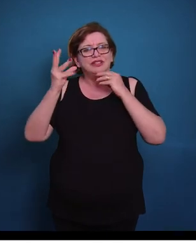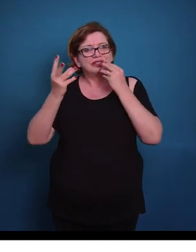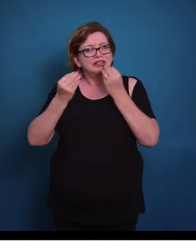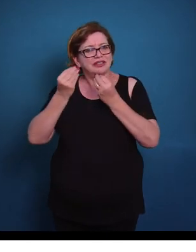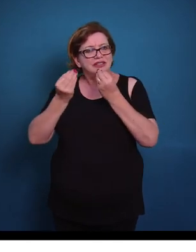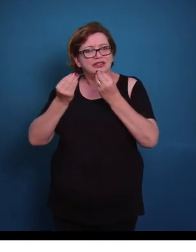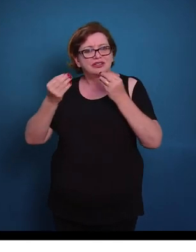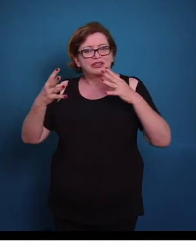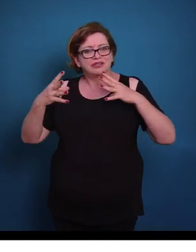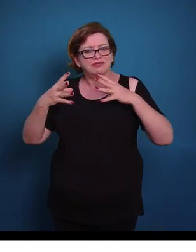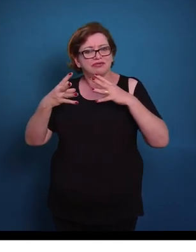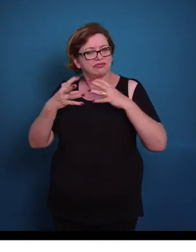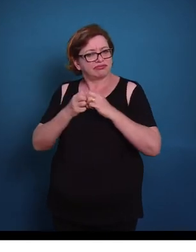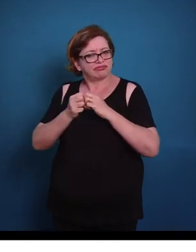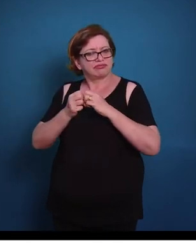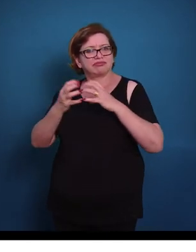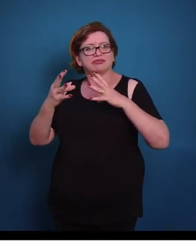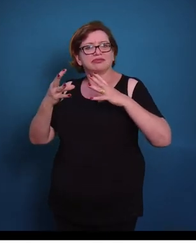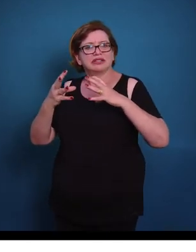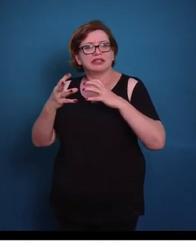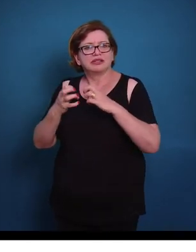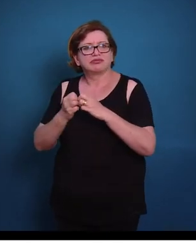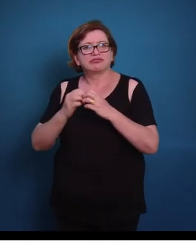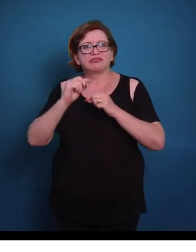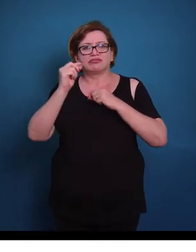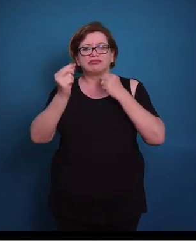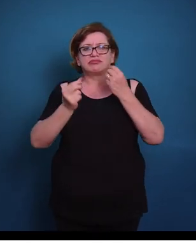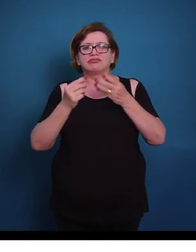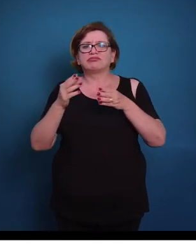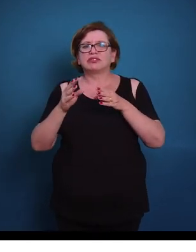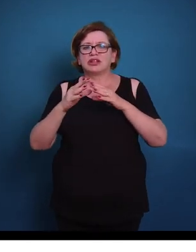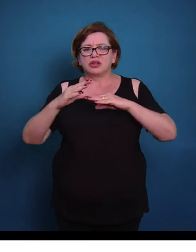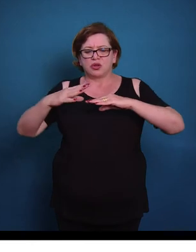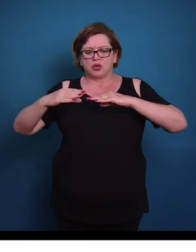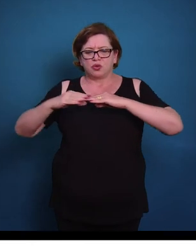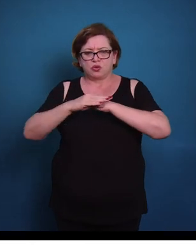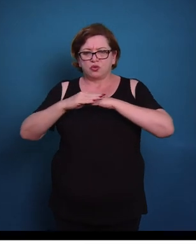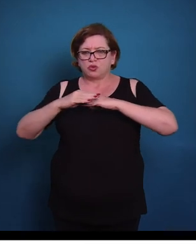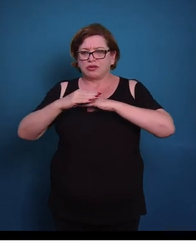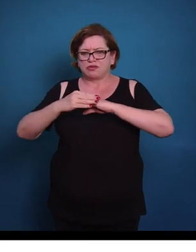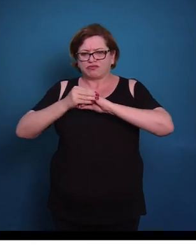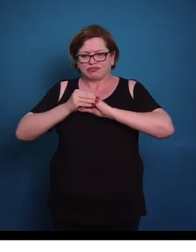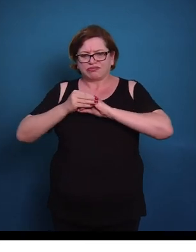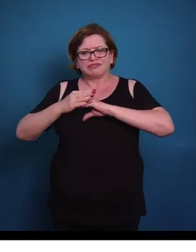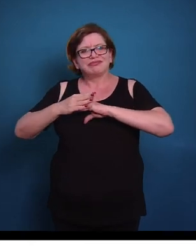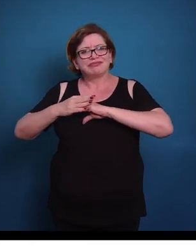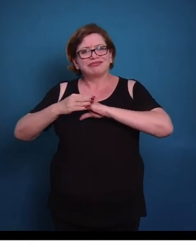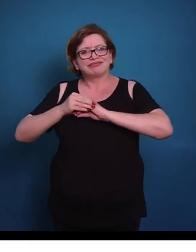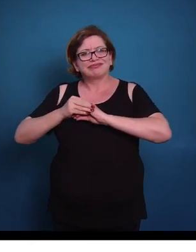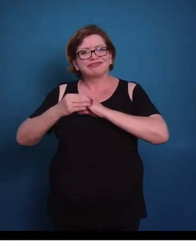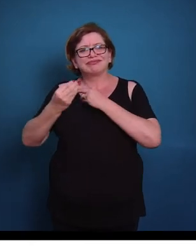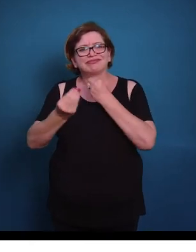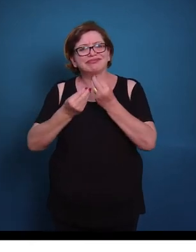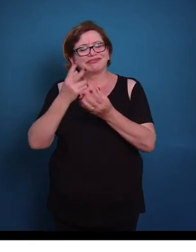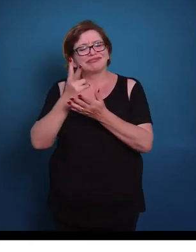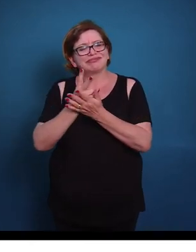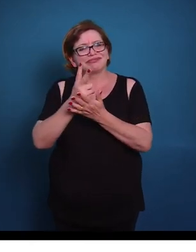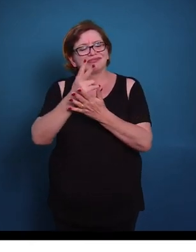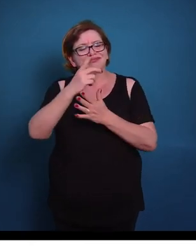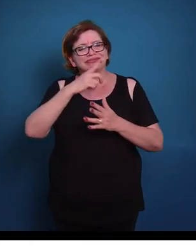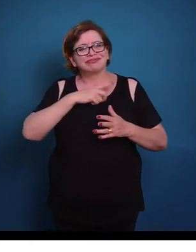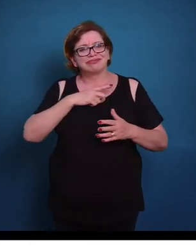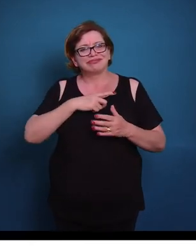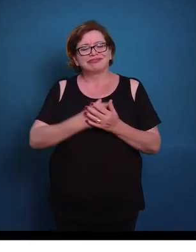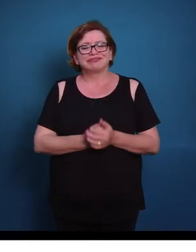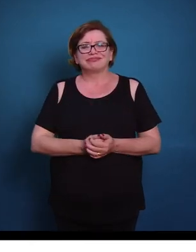Então esse músculo, ele vai se contrair devido a essa contração total da célula através desses filamentos que são criados durante a contração.